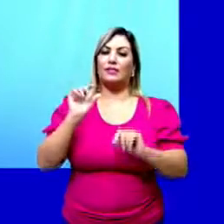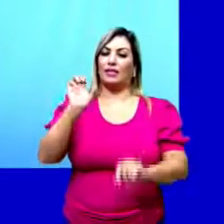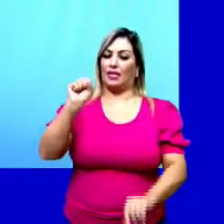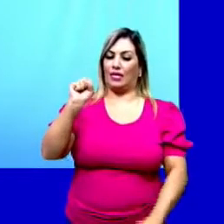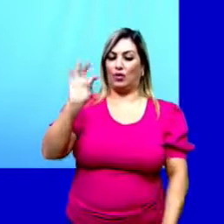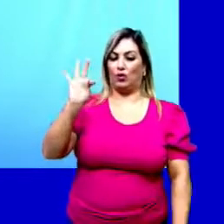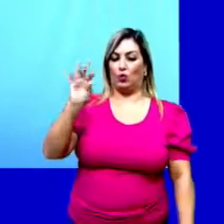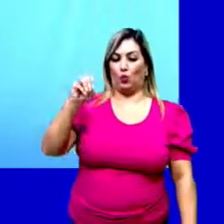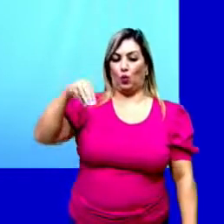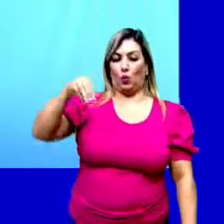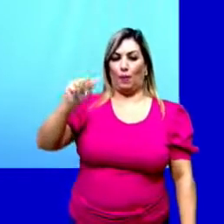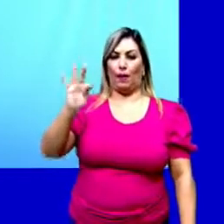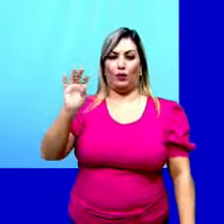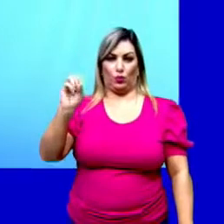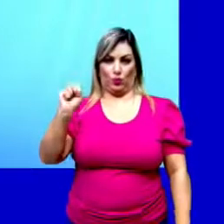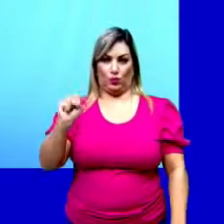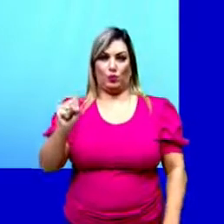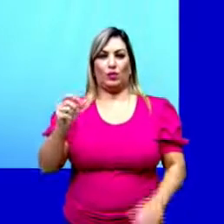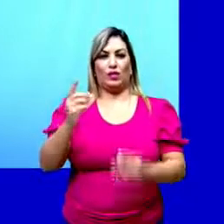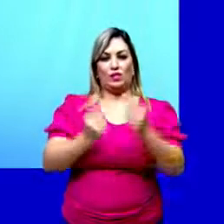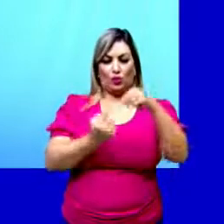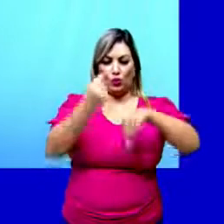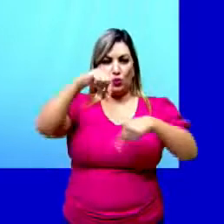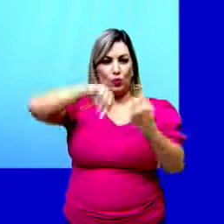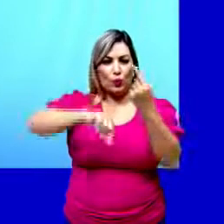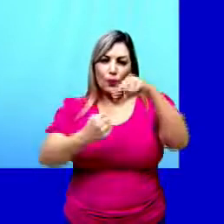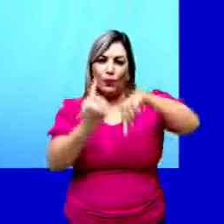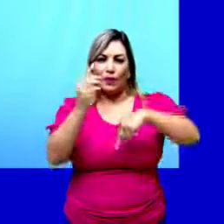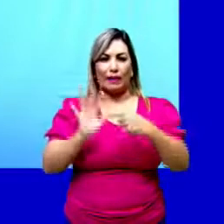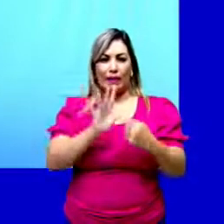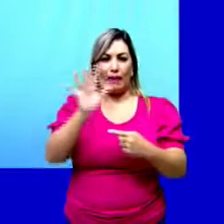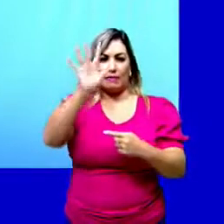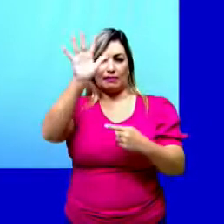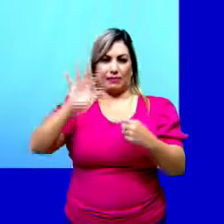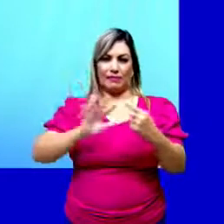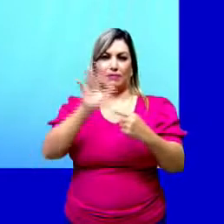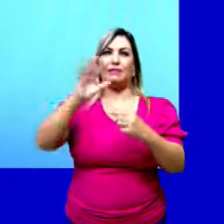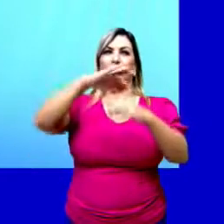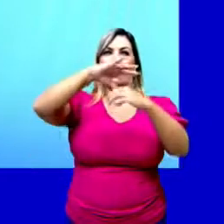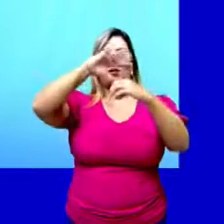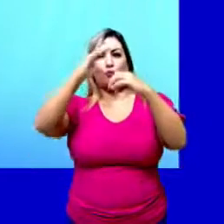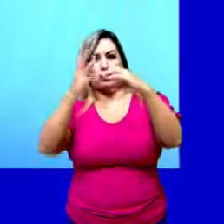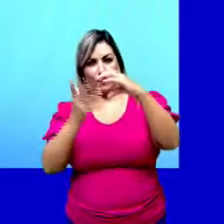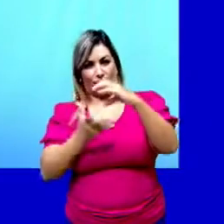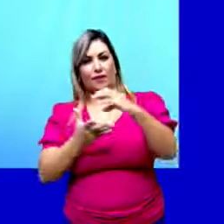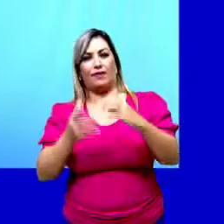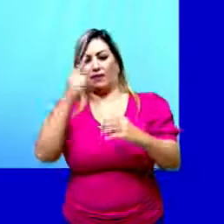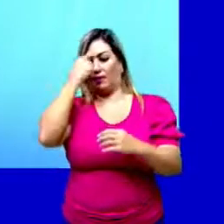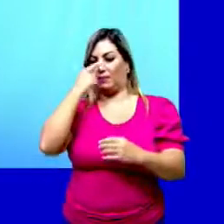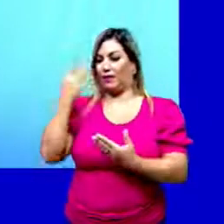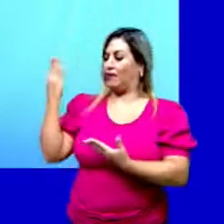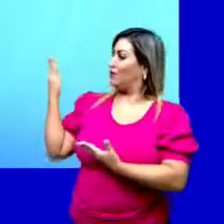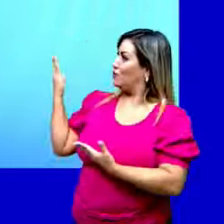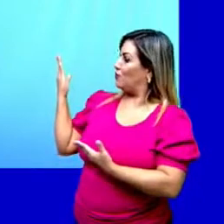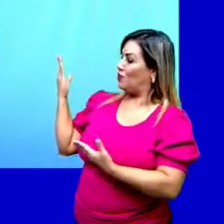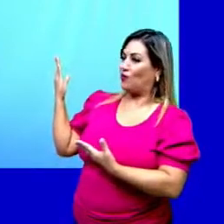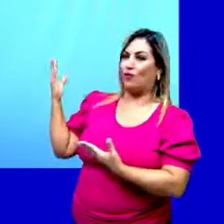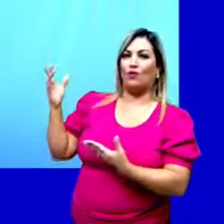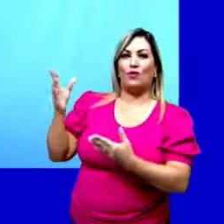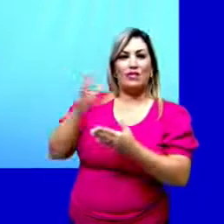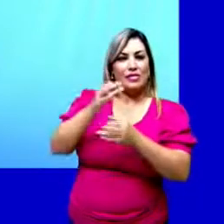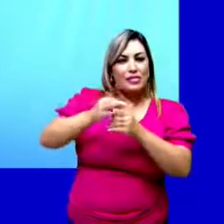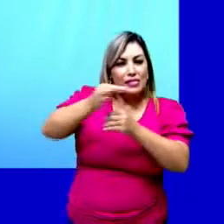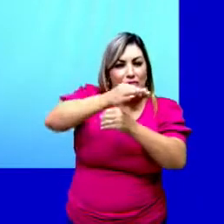que permitem a troca de gases entre o vegetal e a atmosfera, ali ilustrado na imagem. São células